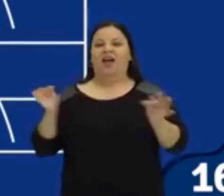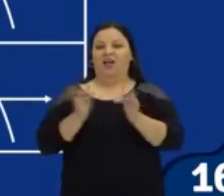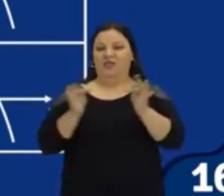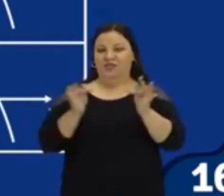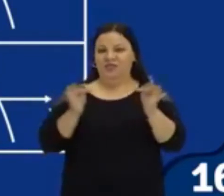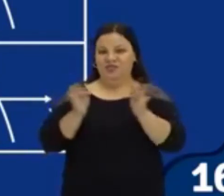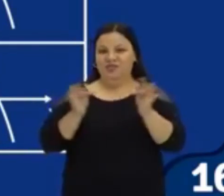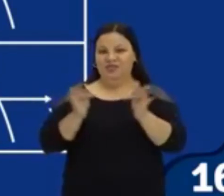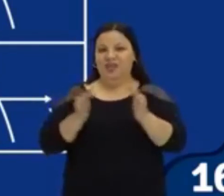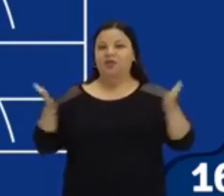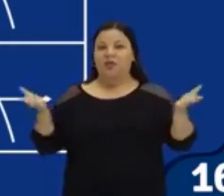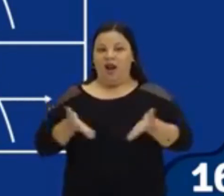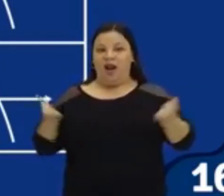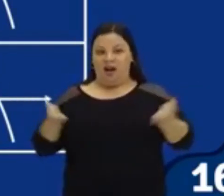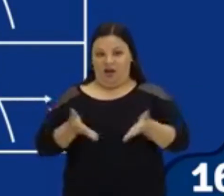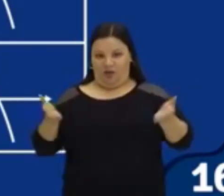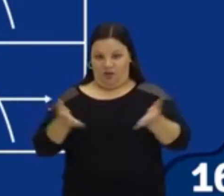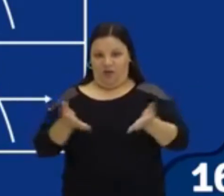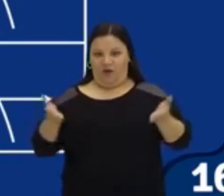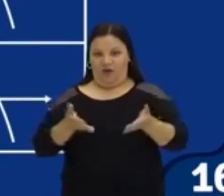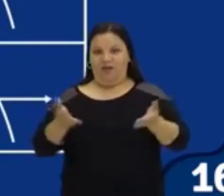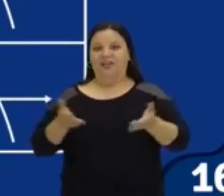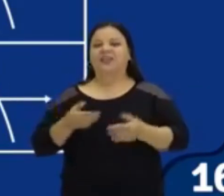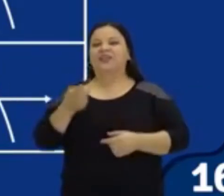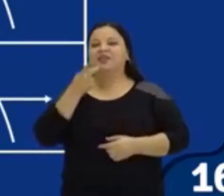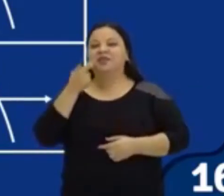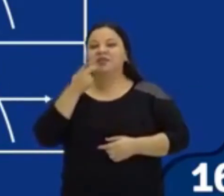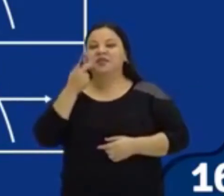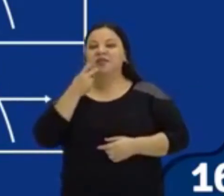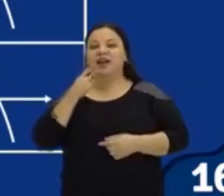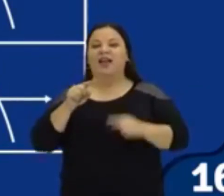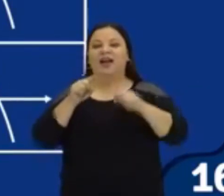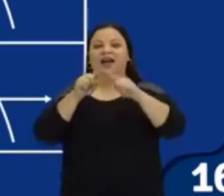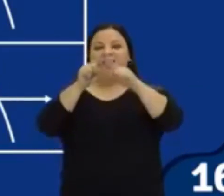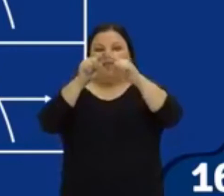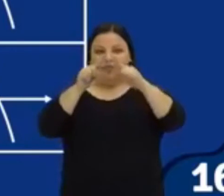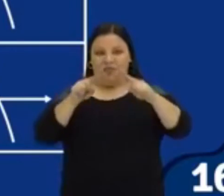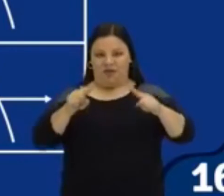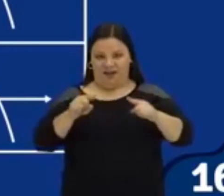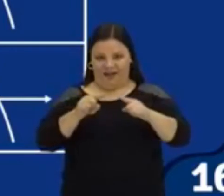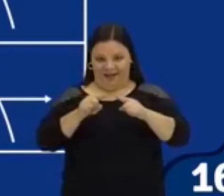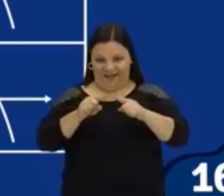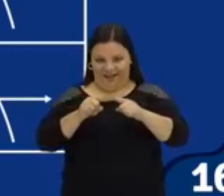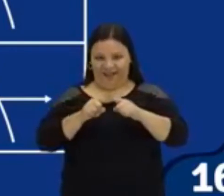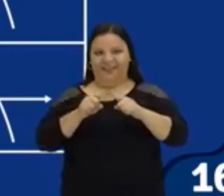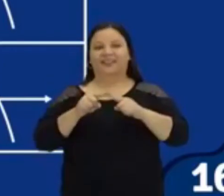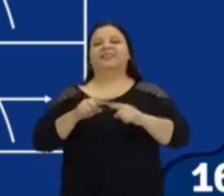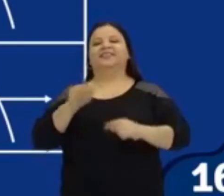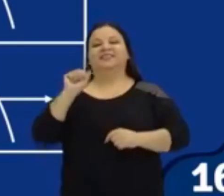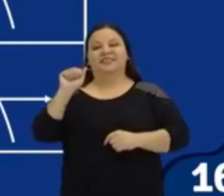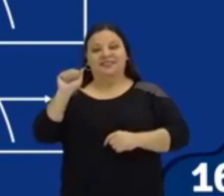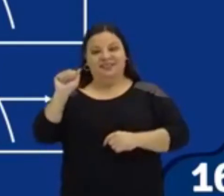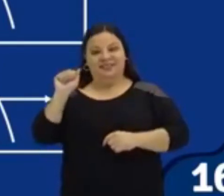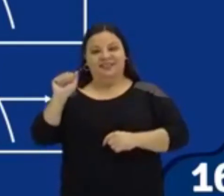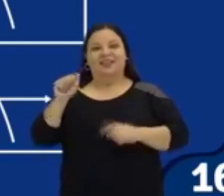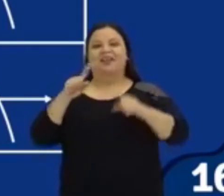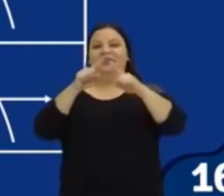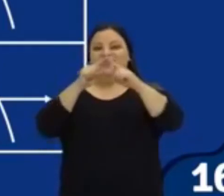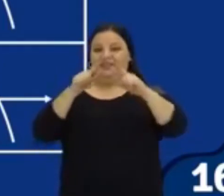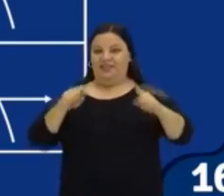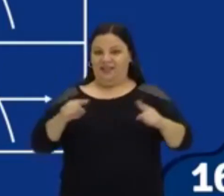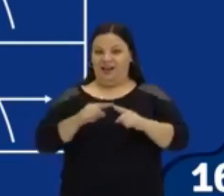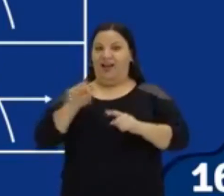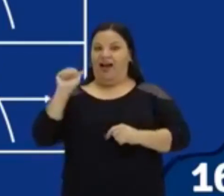questão do alfa do delta desculpa do coeficiente a e do delta tá? lembrando que quando o a é